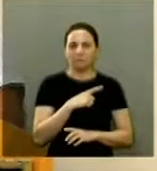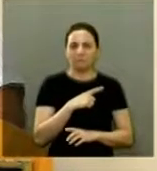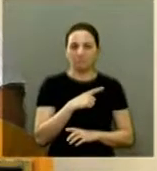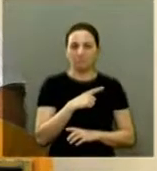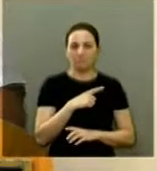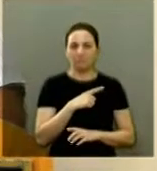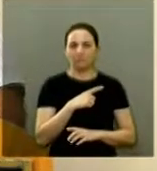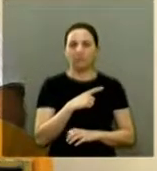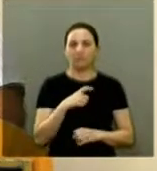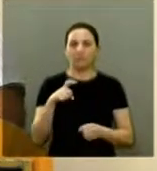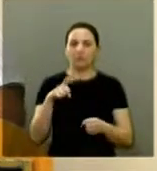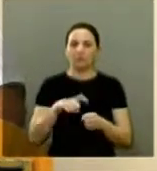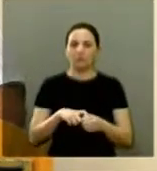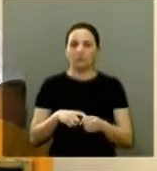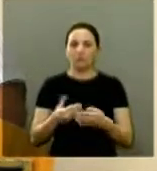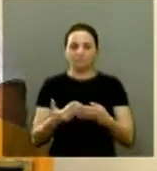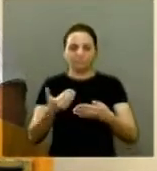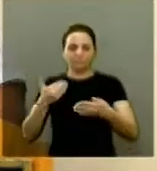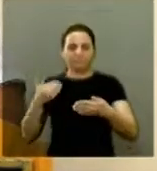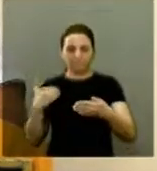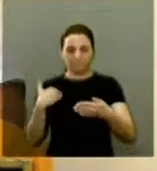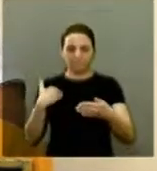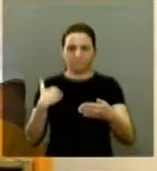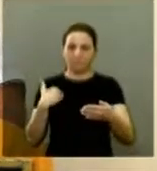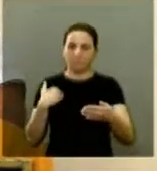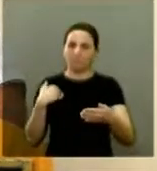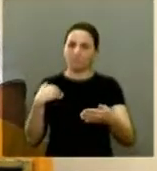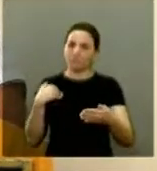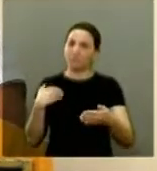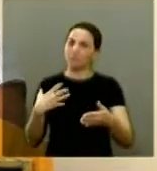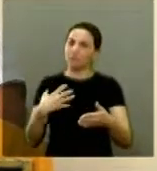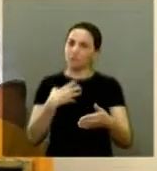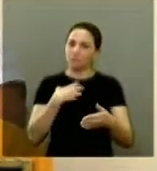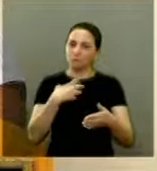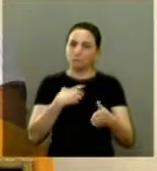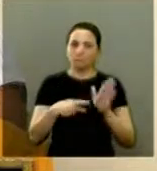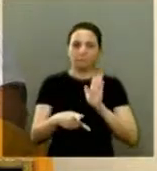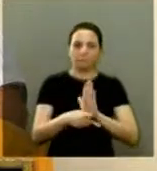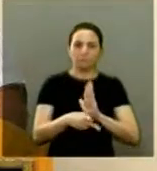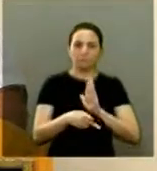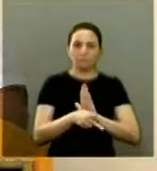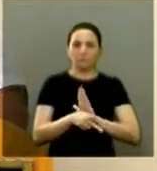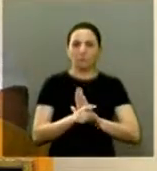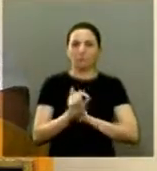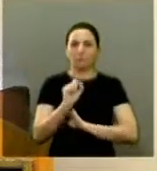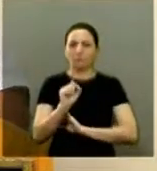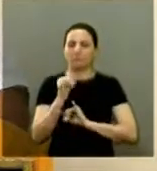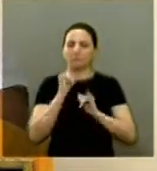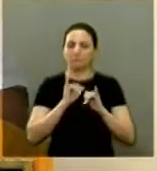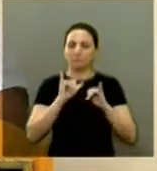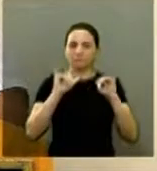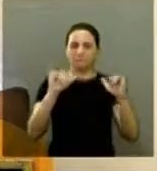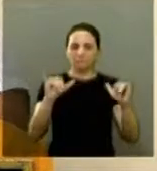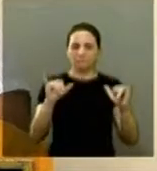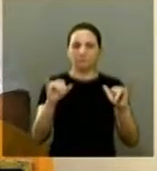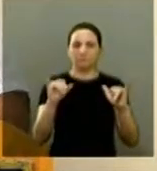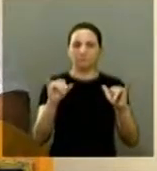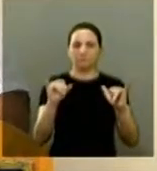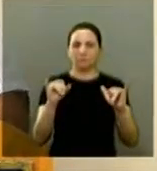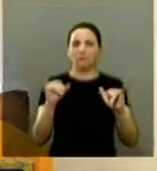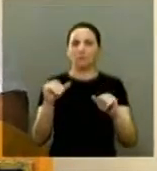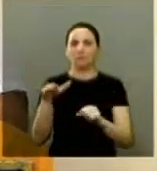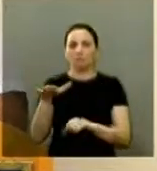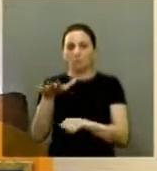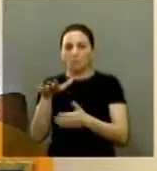se volta para trás então da mesma forma que eu acho que toda essa toda a campanha que é feita em cima do